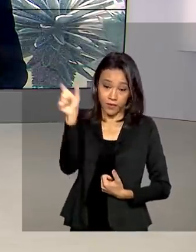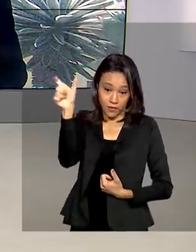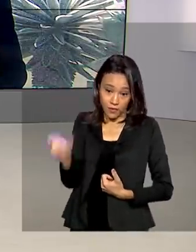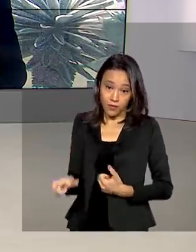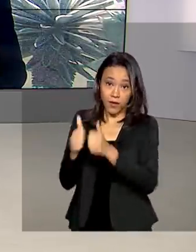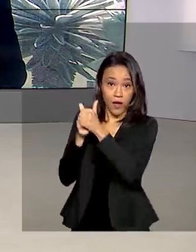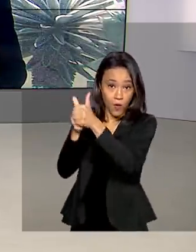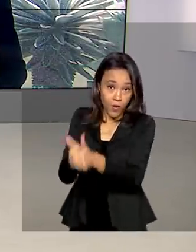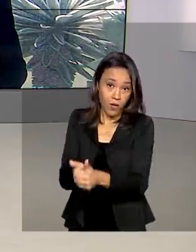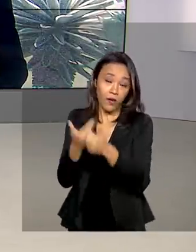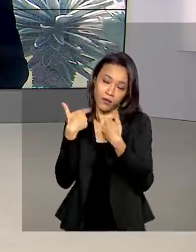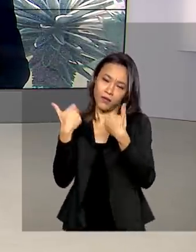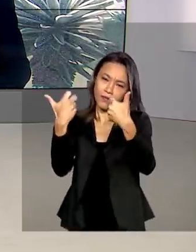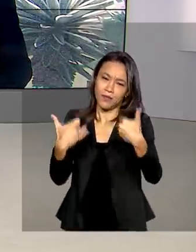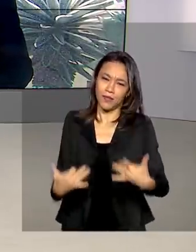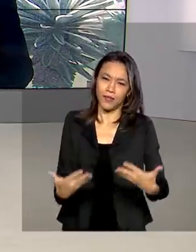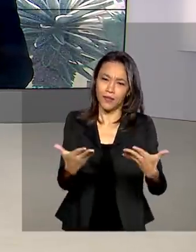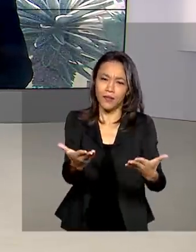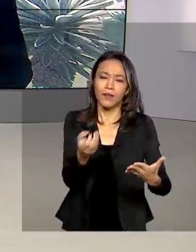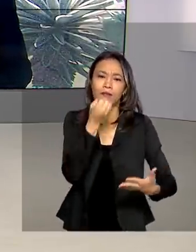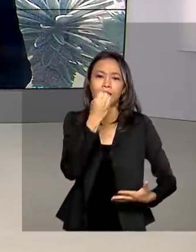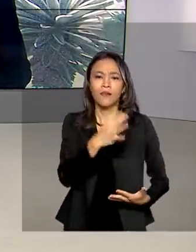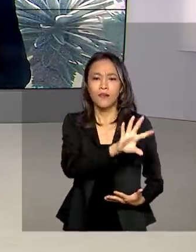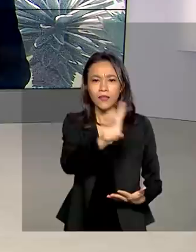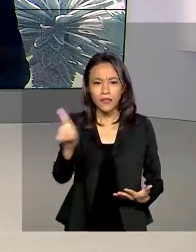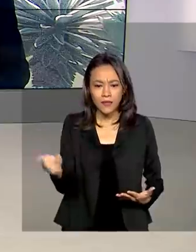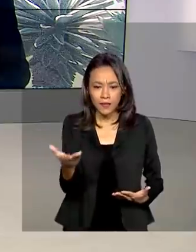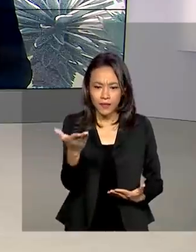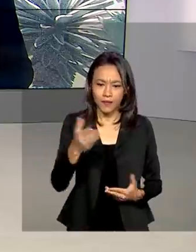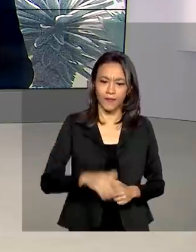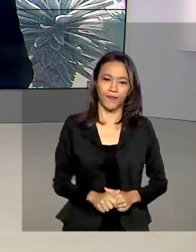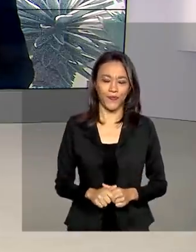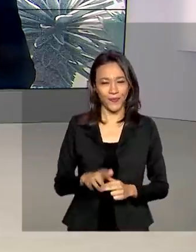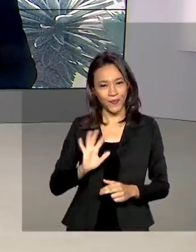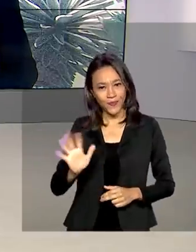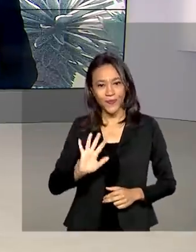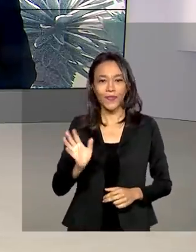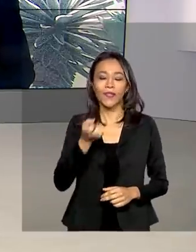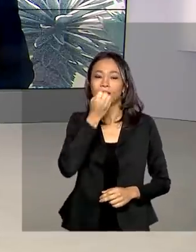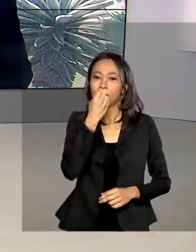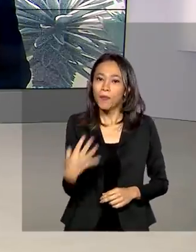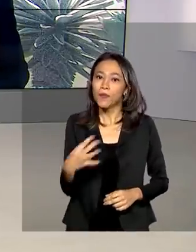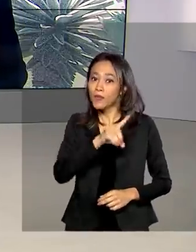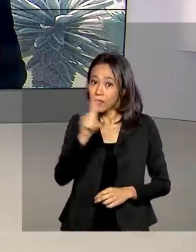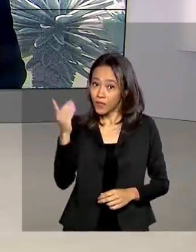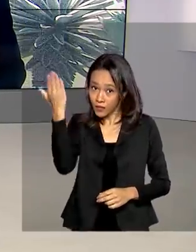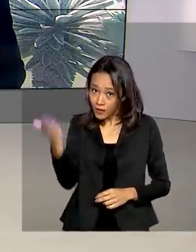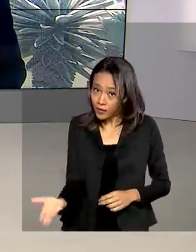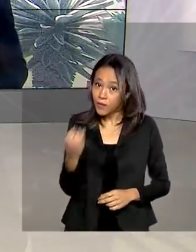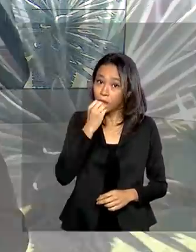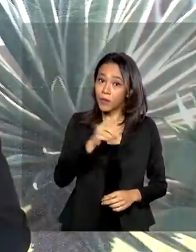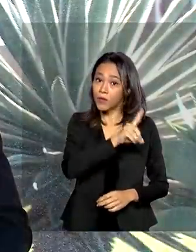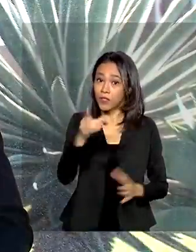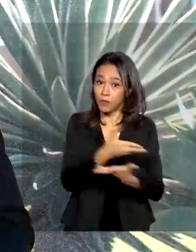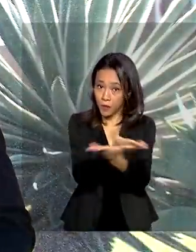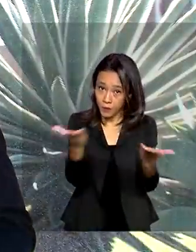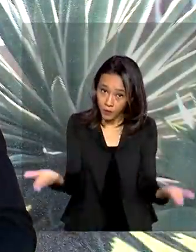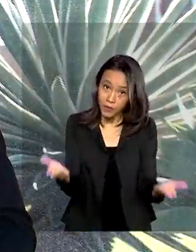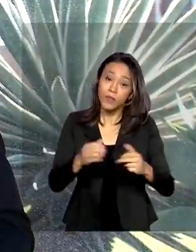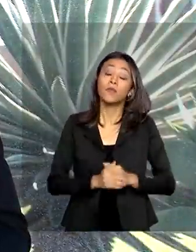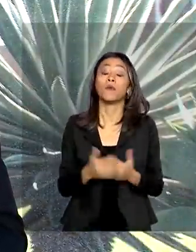acompanha esse assunto e conta agora para a gente. Bom dia, Glauco. Olá, Renata. Bom dia para você. Bom dia a todos. Olha, a Caixa vai